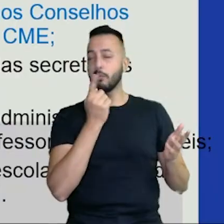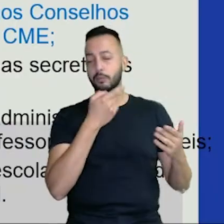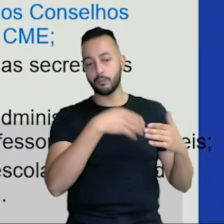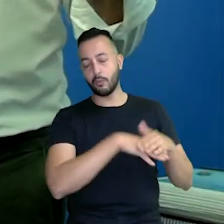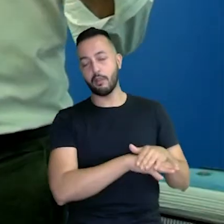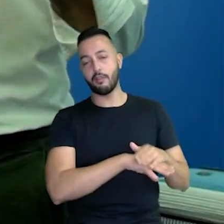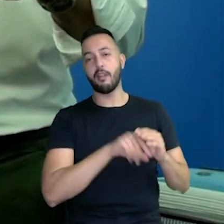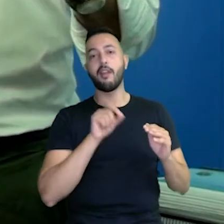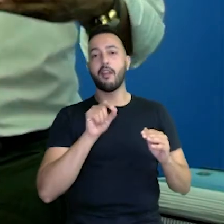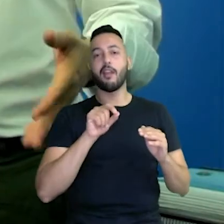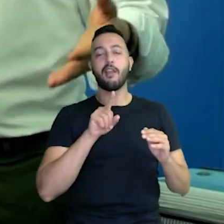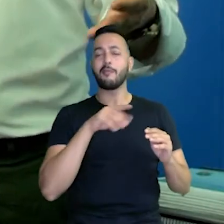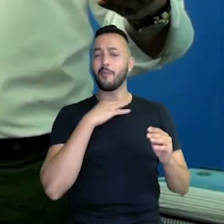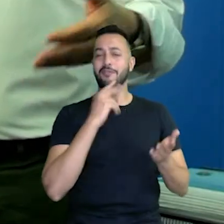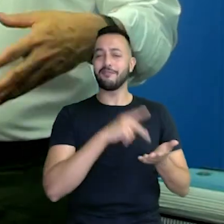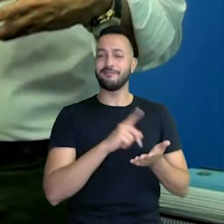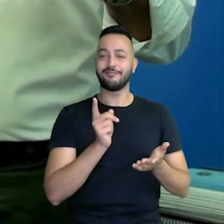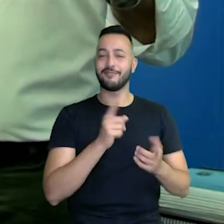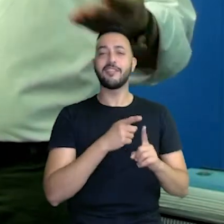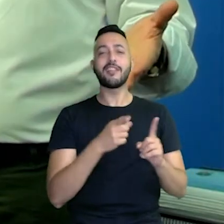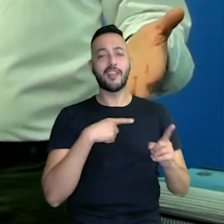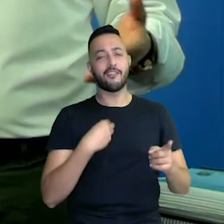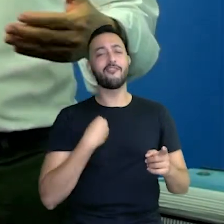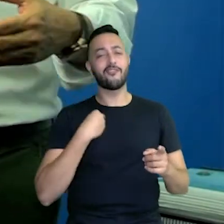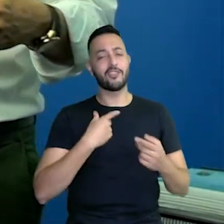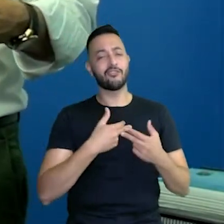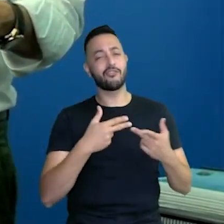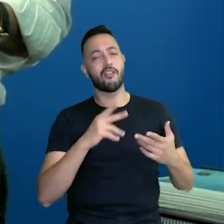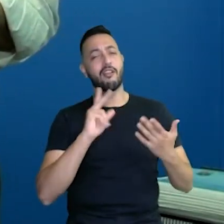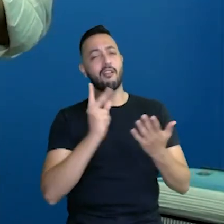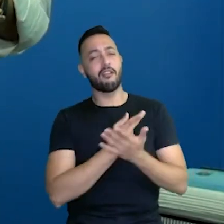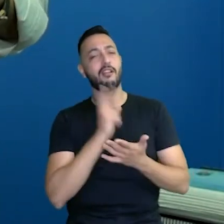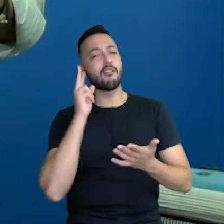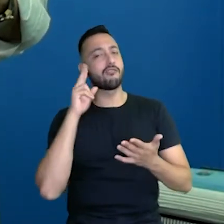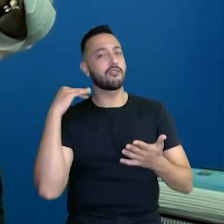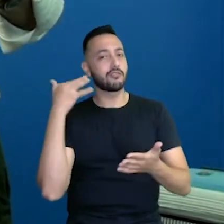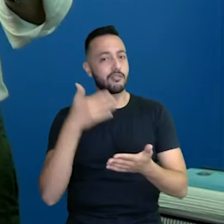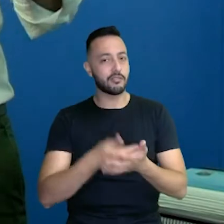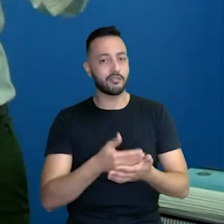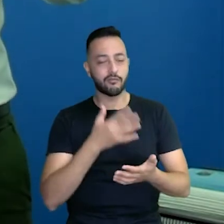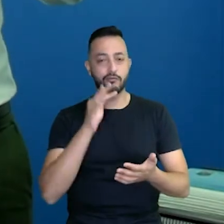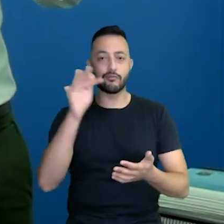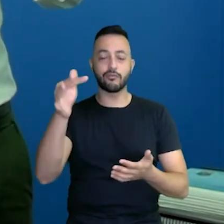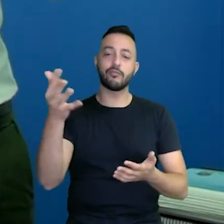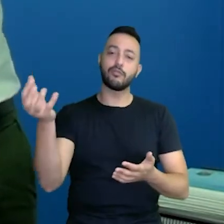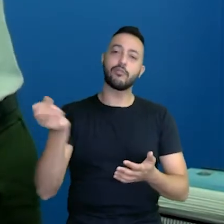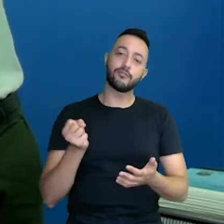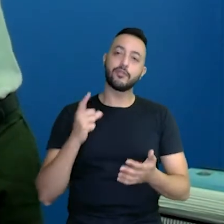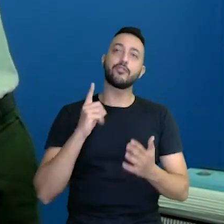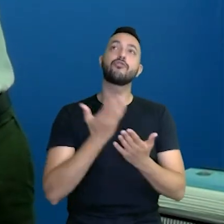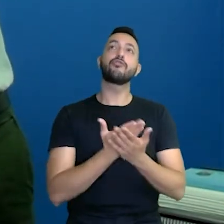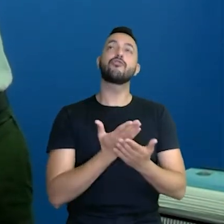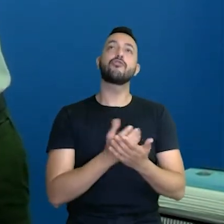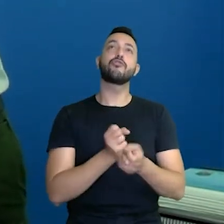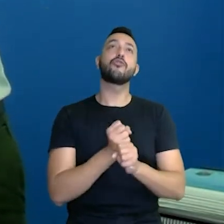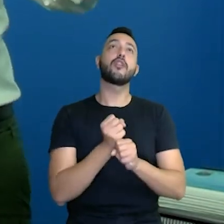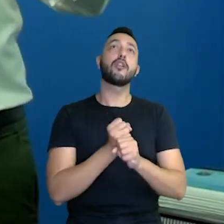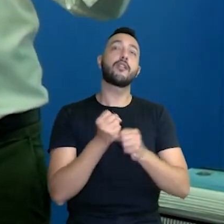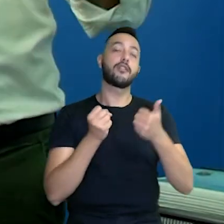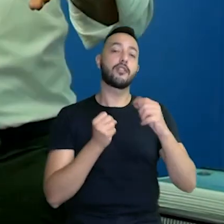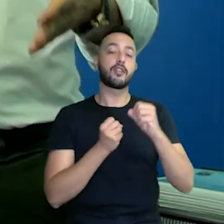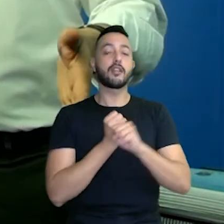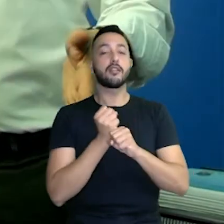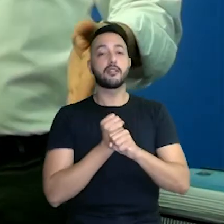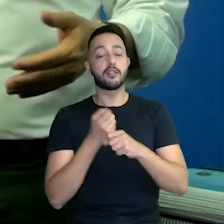porque ali está a vida da história do aluno, da família, quando o pai vai se aposentar, o aluno, ele estudou lá há 10 anos,